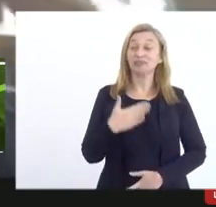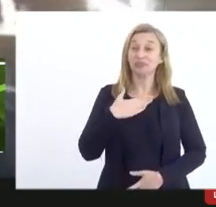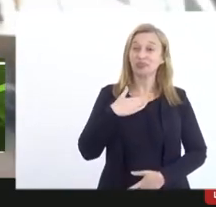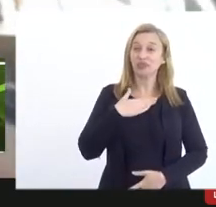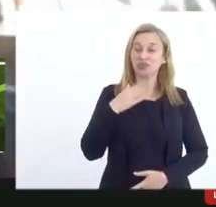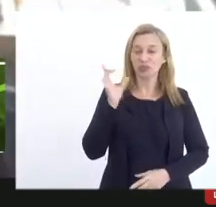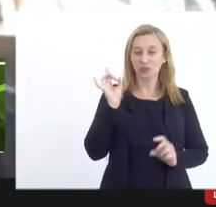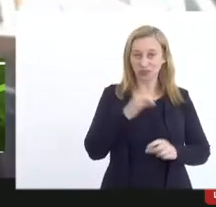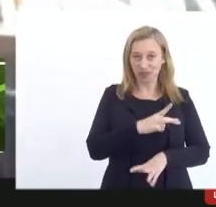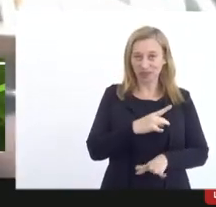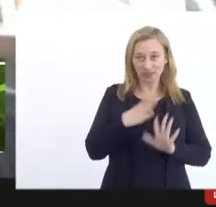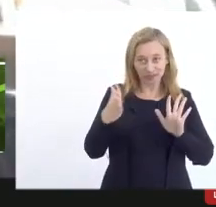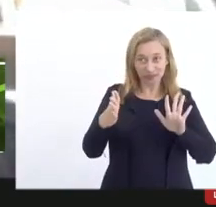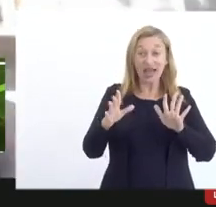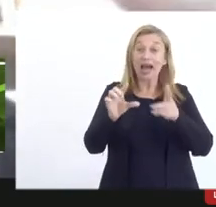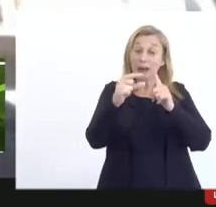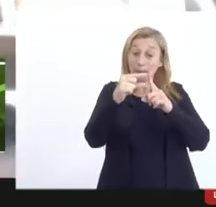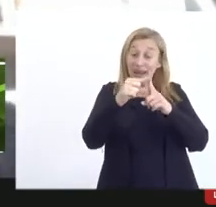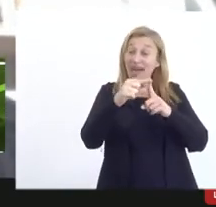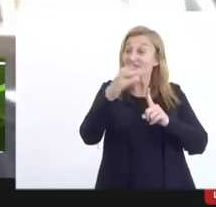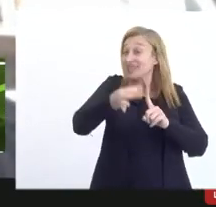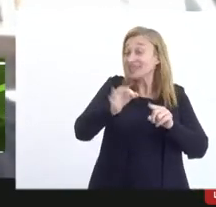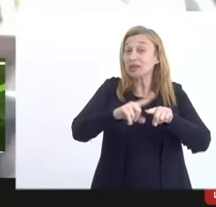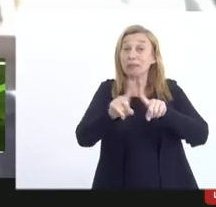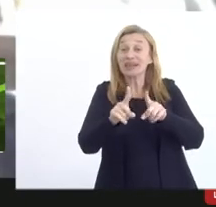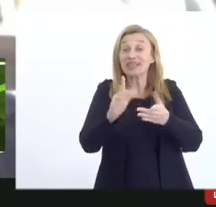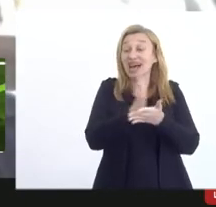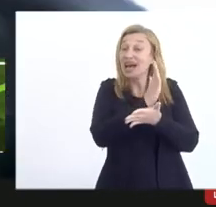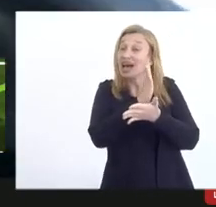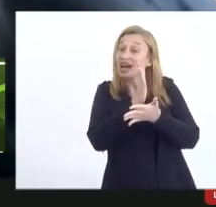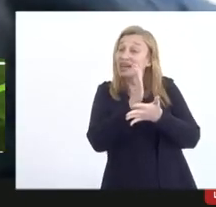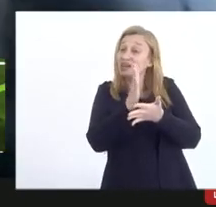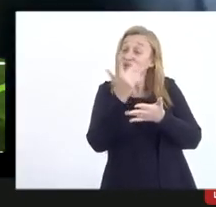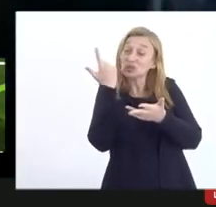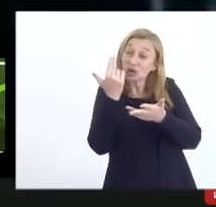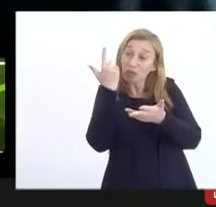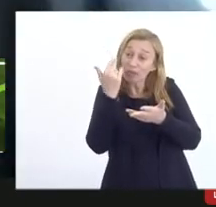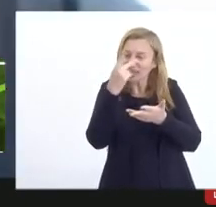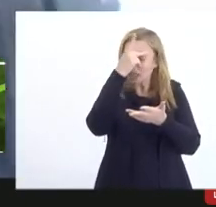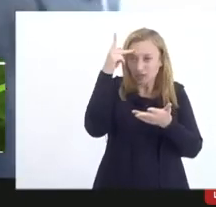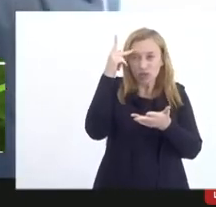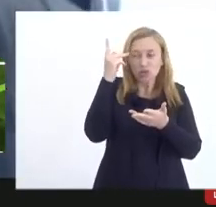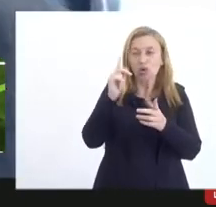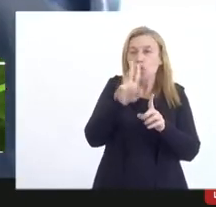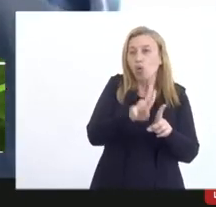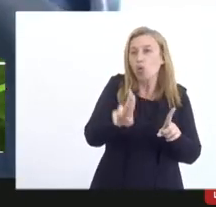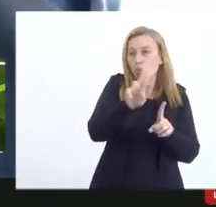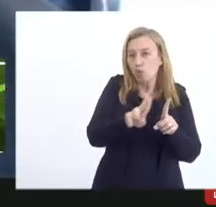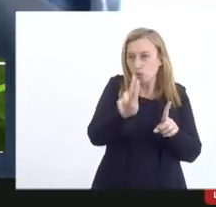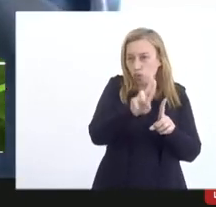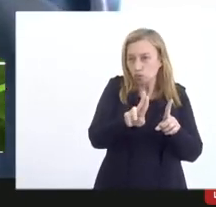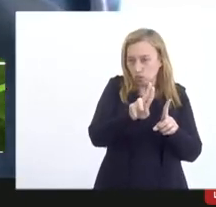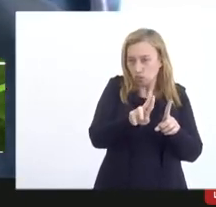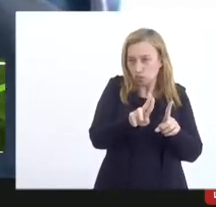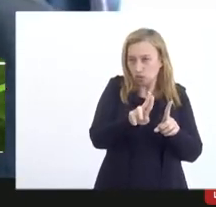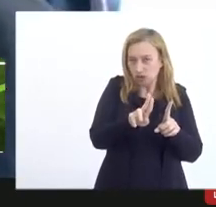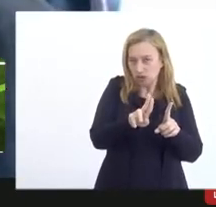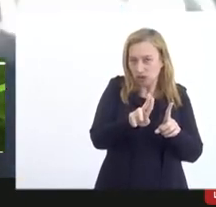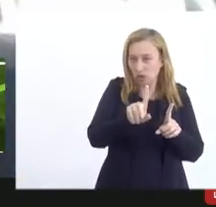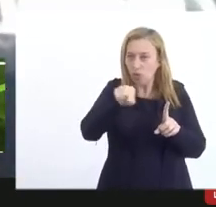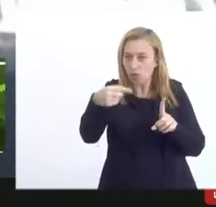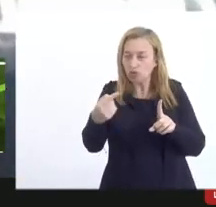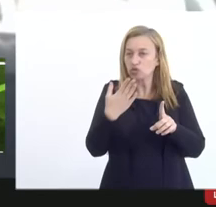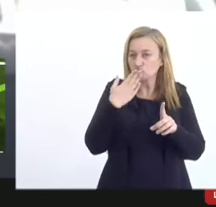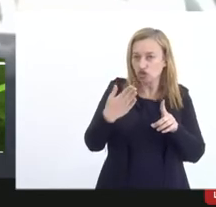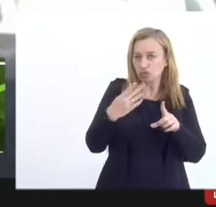a palavra está correta que normalmente as pessoas usam a falta a desburocratização de afrouxamento que não é o nosso